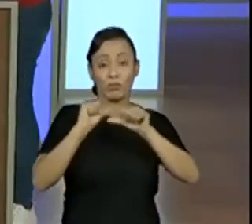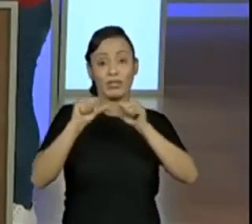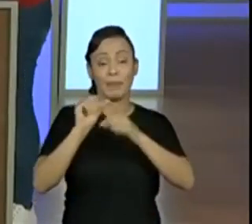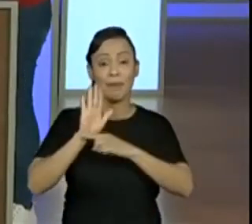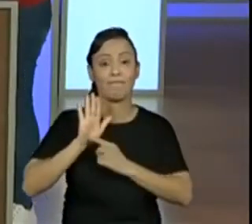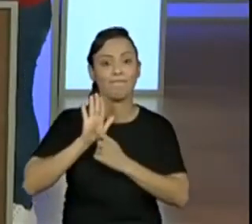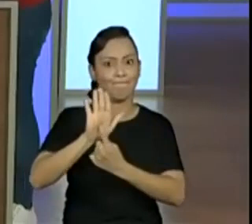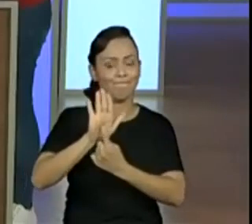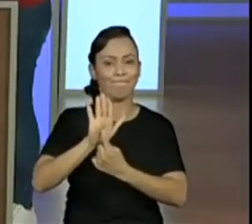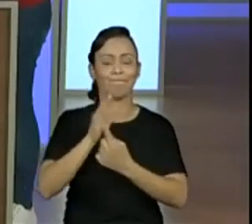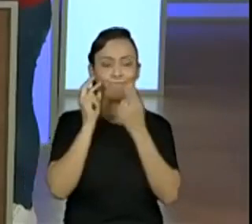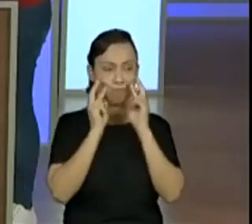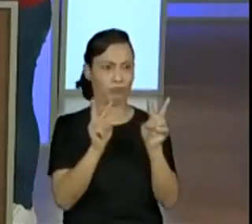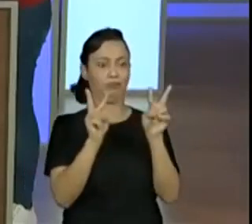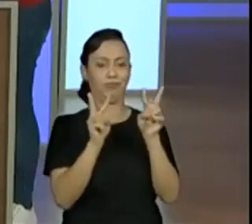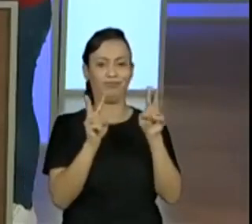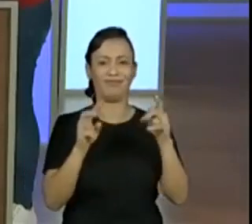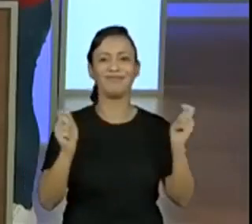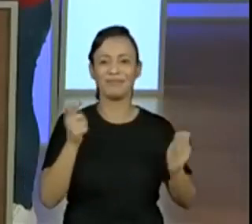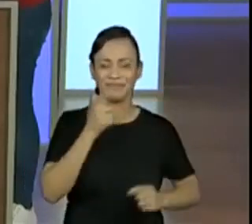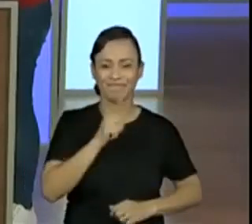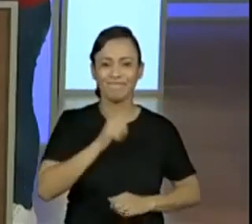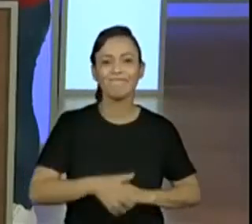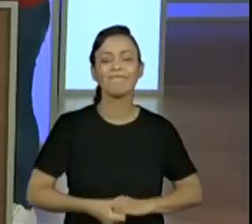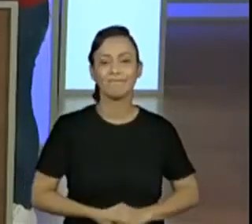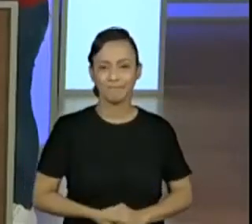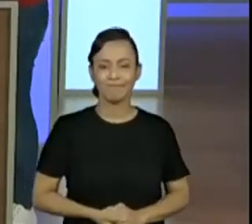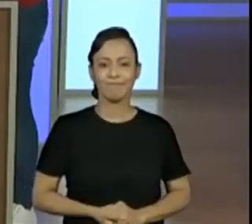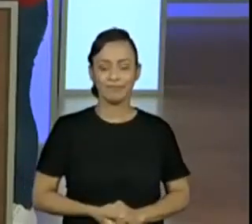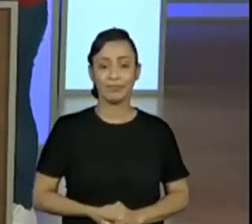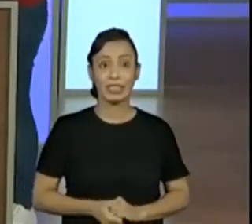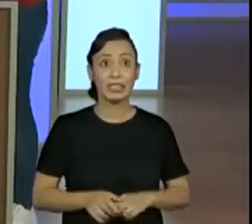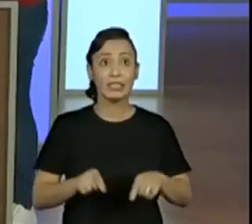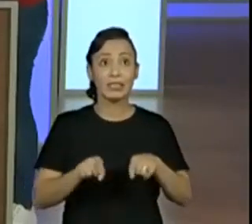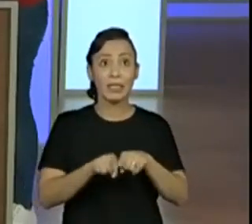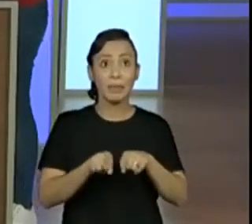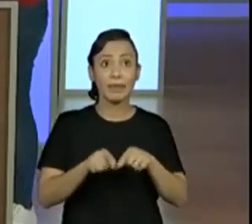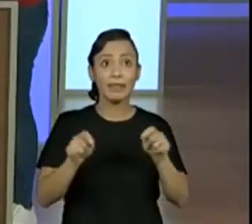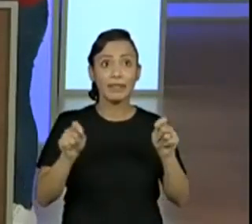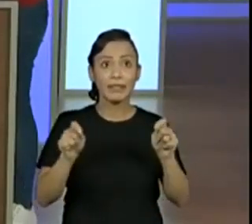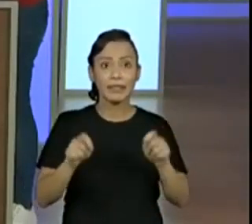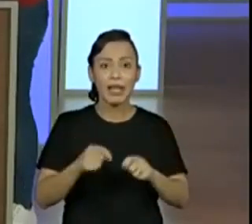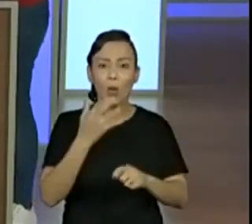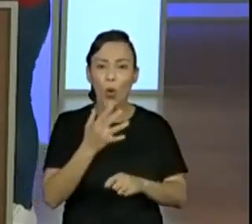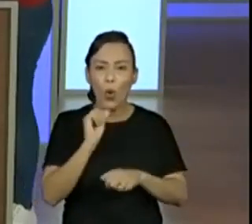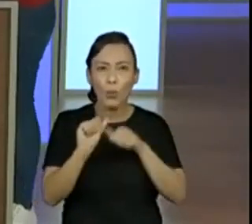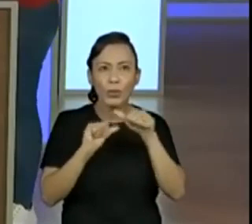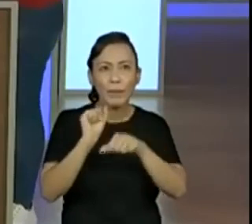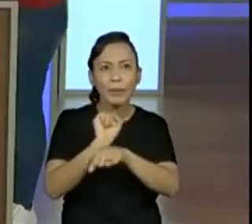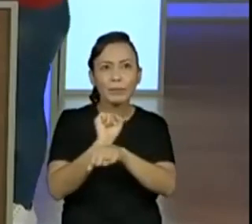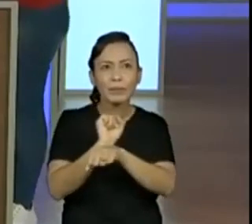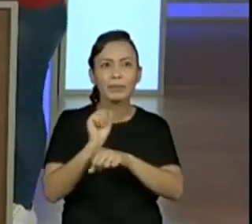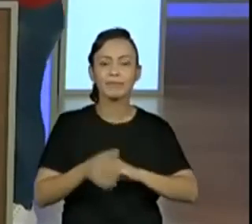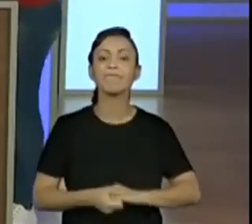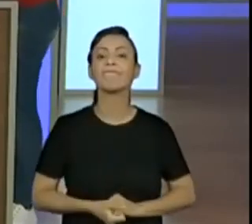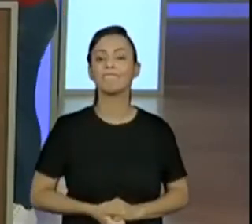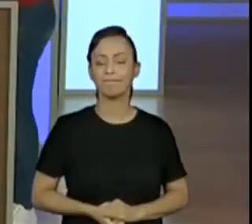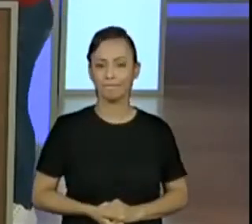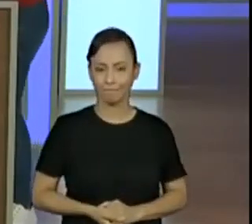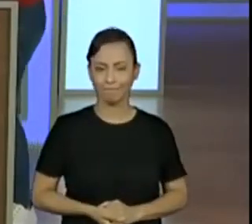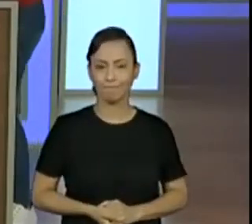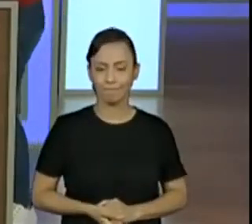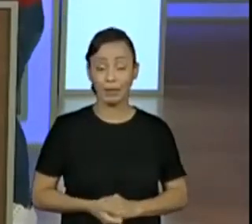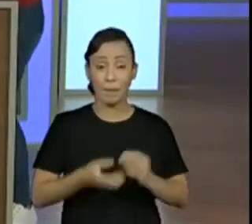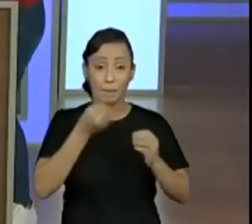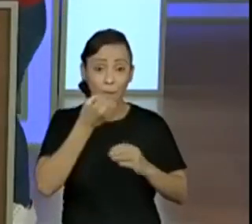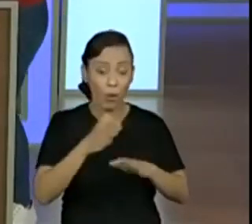agora, para a criançada se acostumar aí... Eu quero mudar a cor. Vamos lá. Para a criançada se